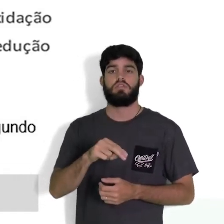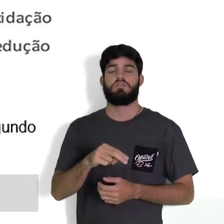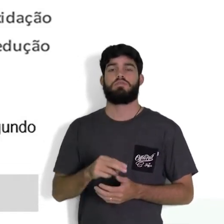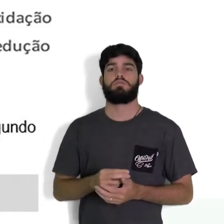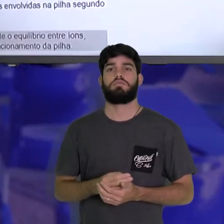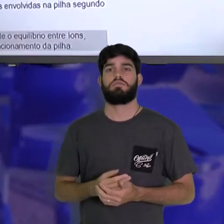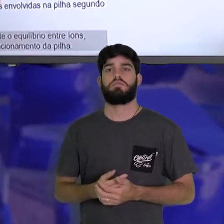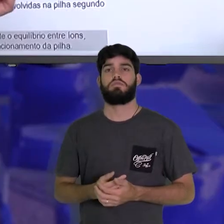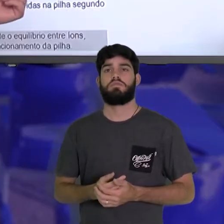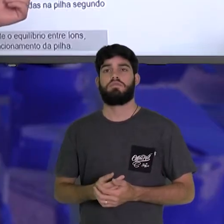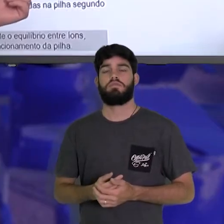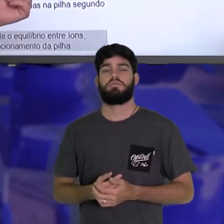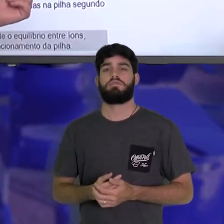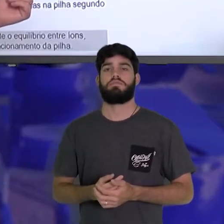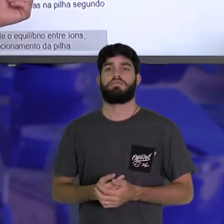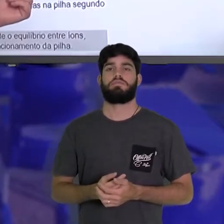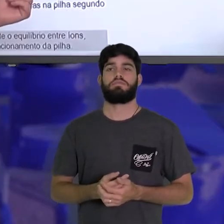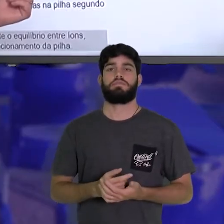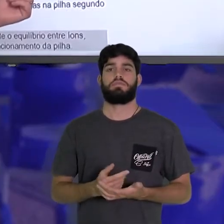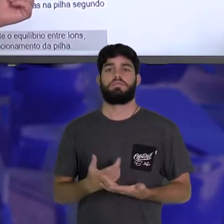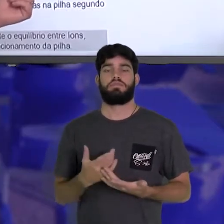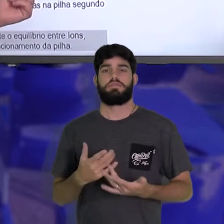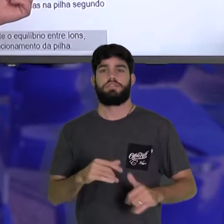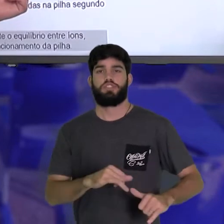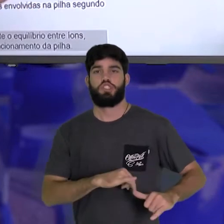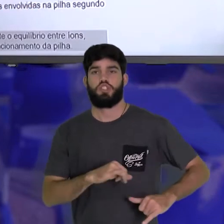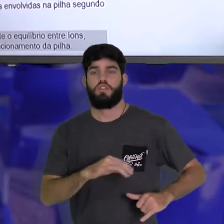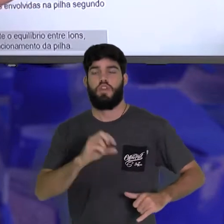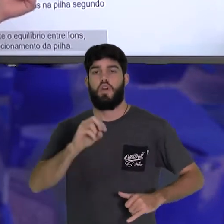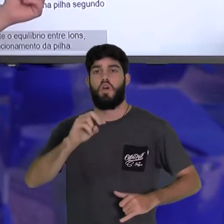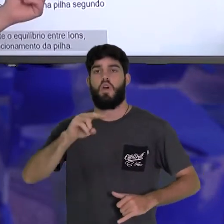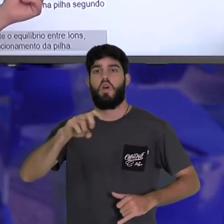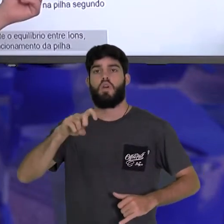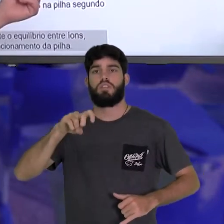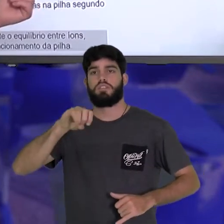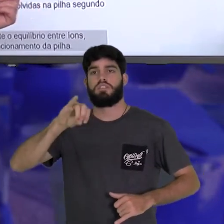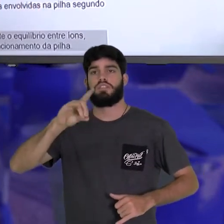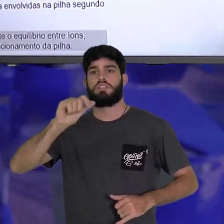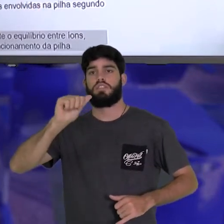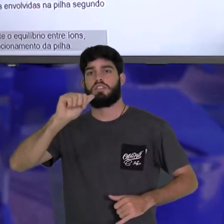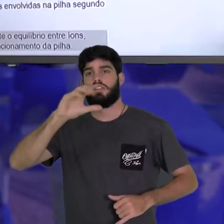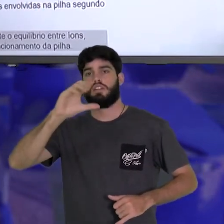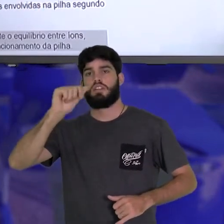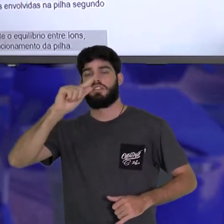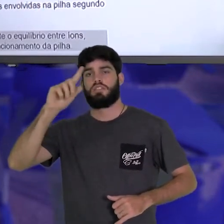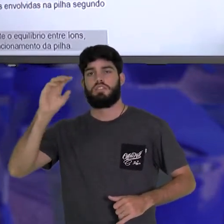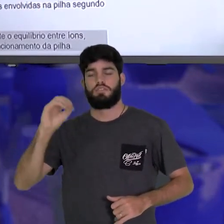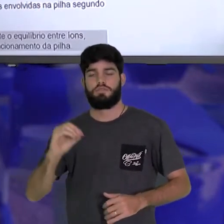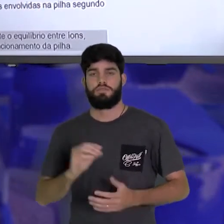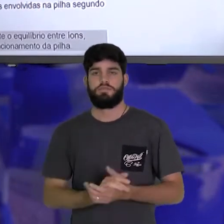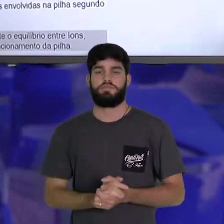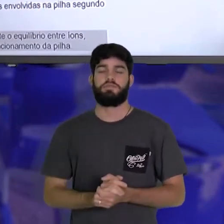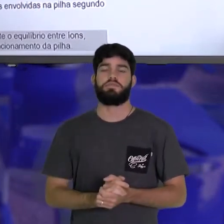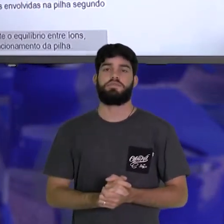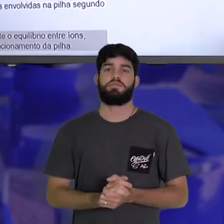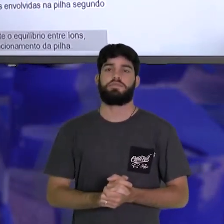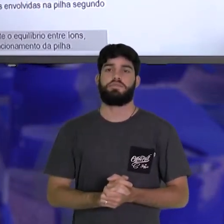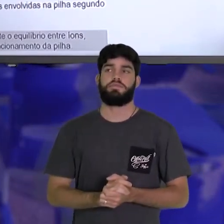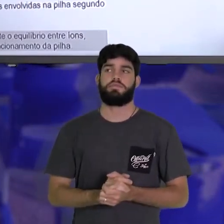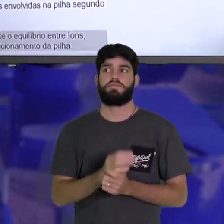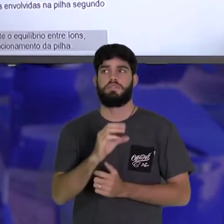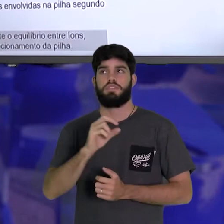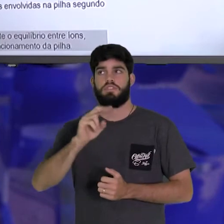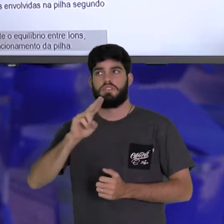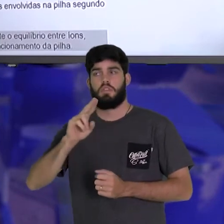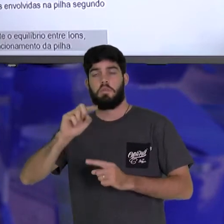sofrer a oxidação e vai passar para Zn mais dois. Zn mais dois está do outro lado. E o seu mais dois está aqui,